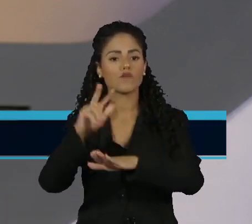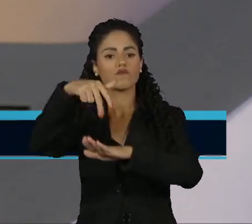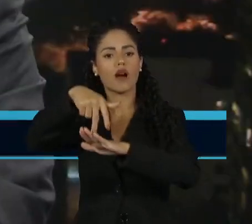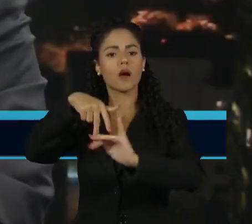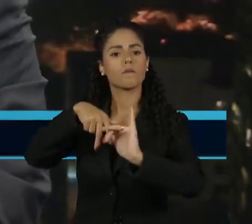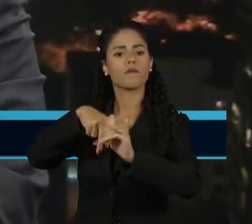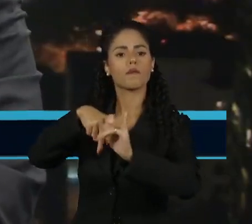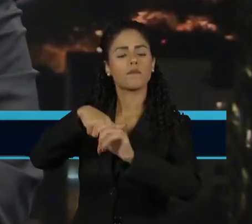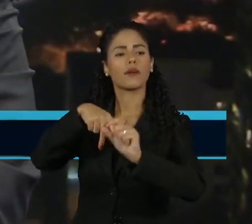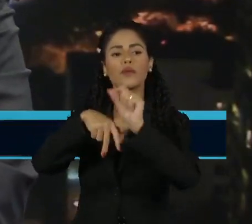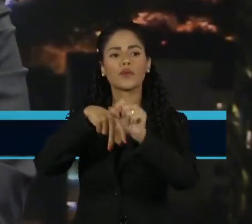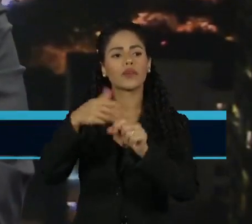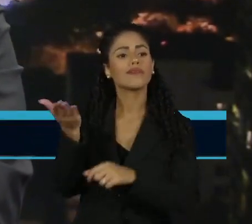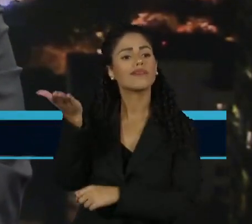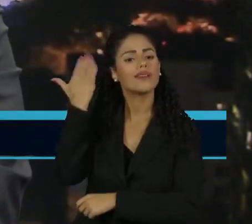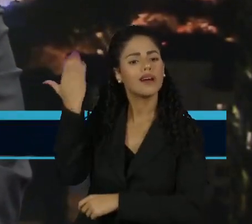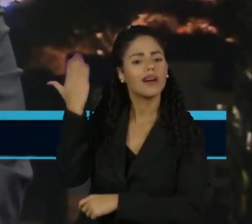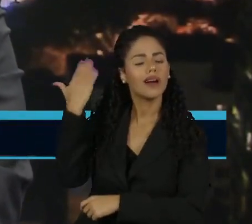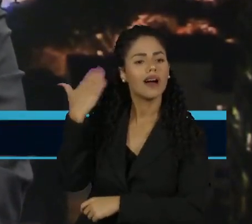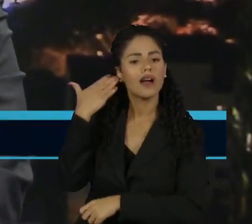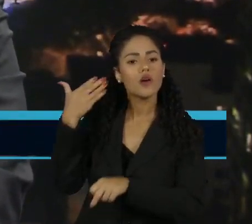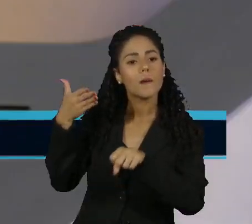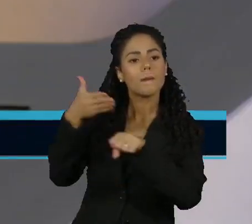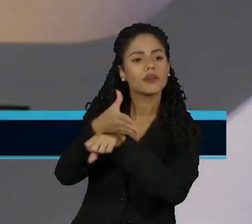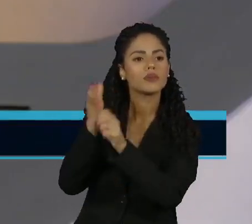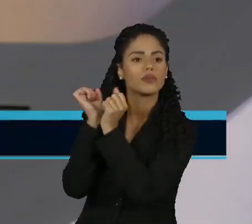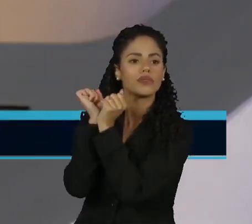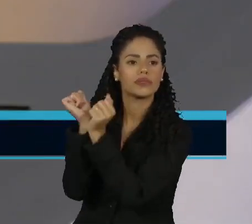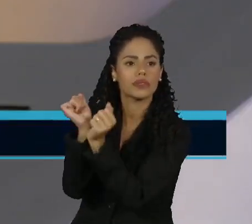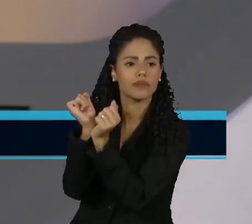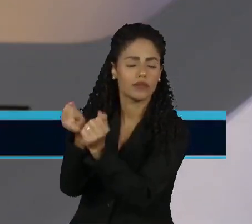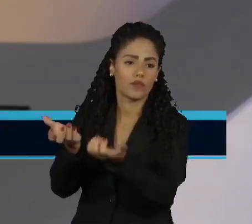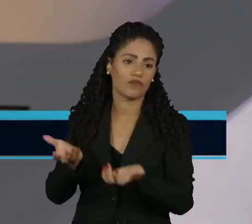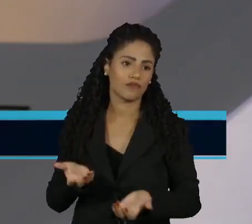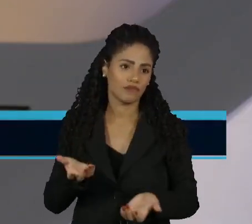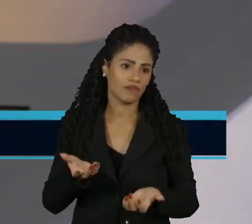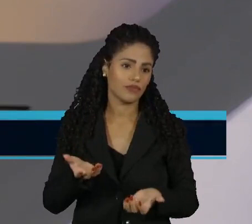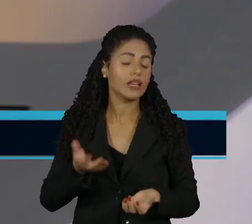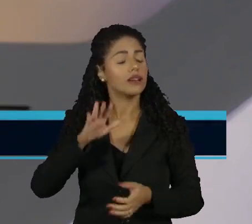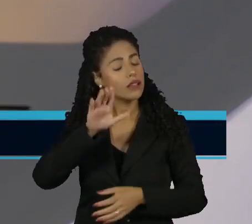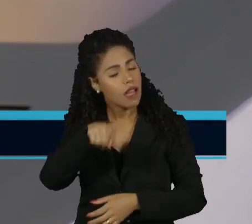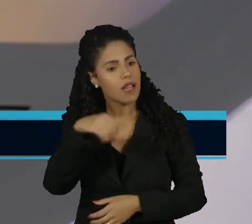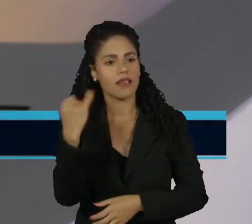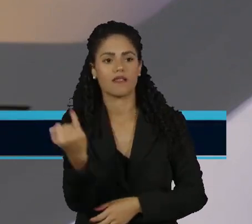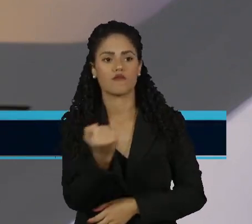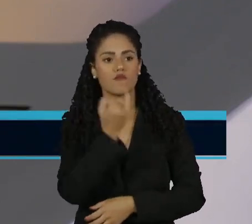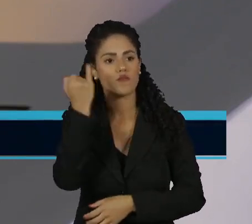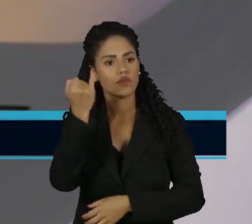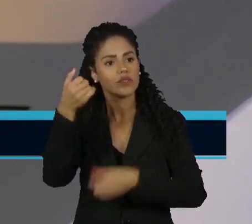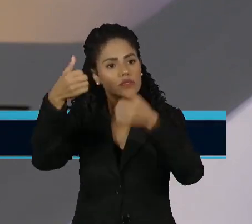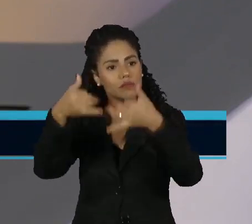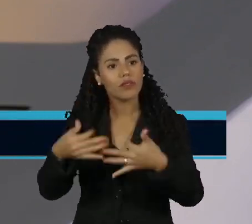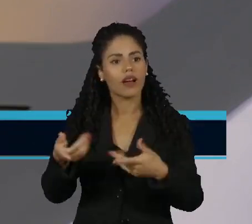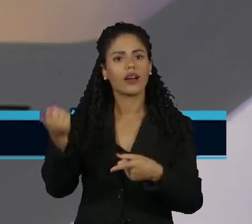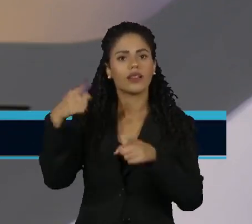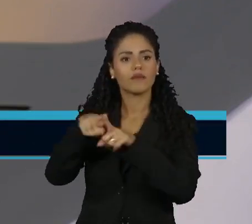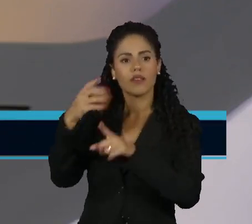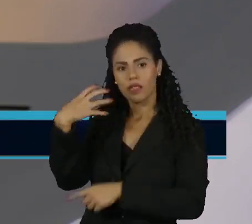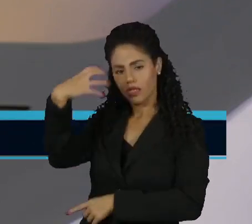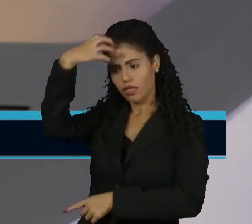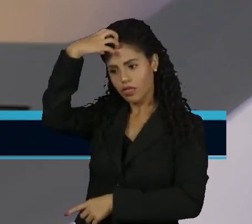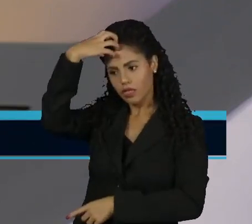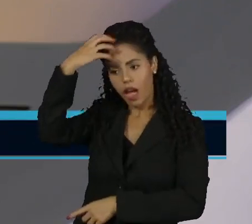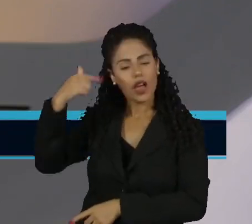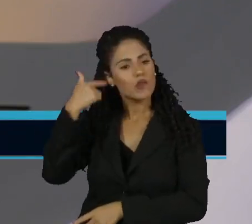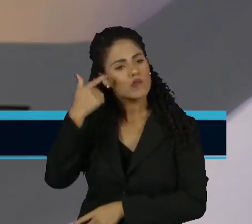reconhecendo que lá no passado participou da escravidão. Eu acho que é importante... A monarquia holandesa também? Todos, né?